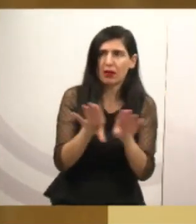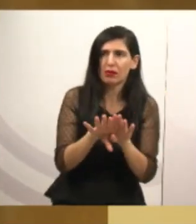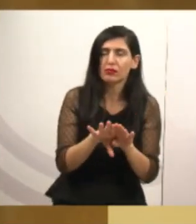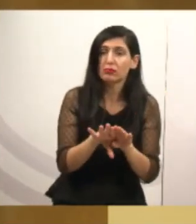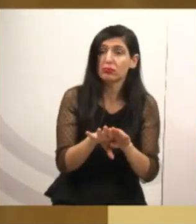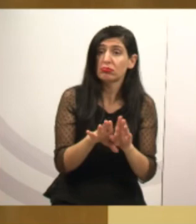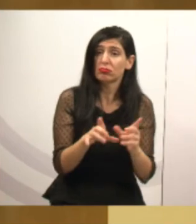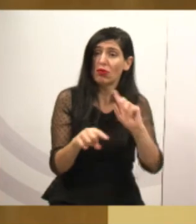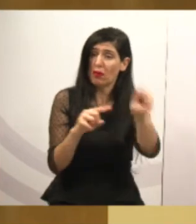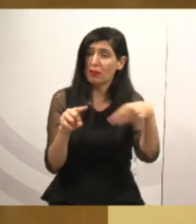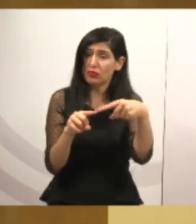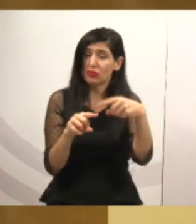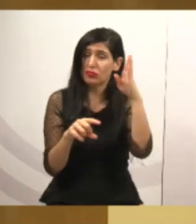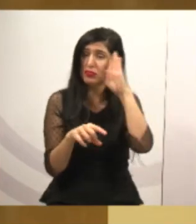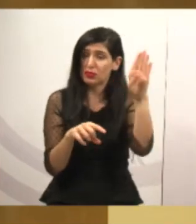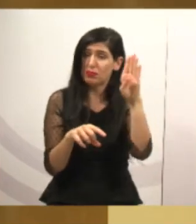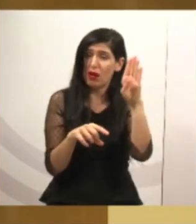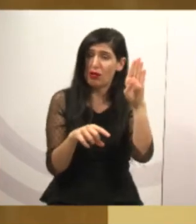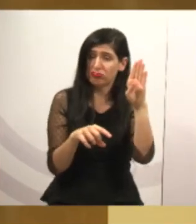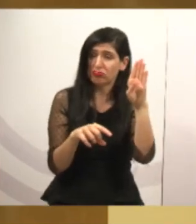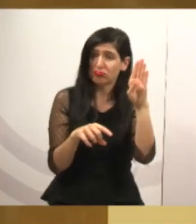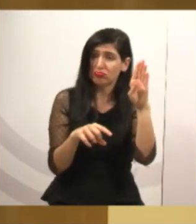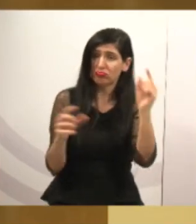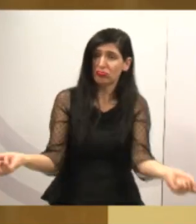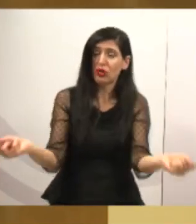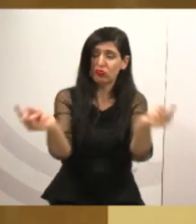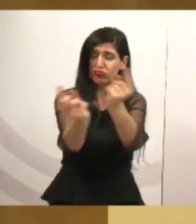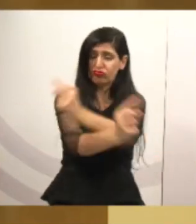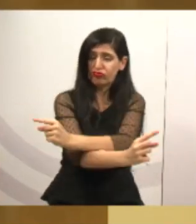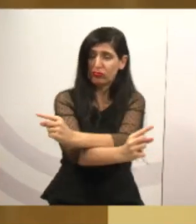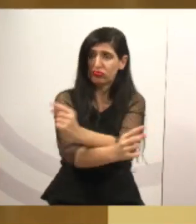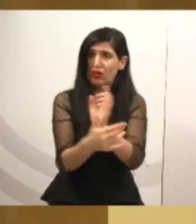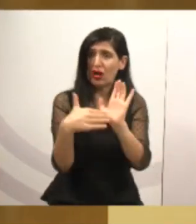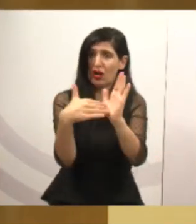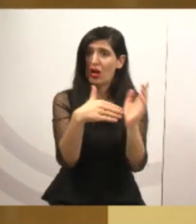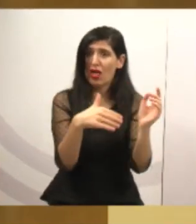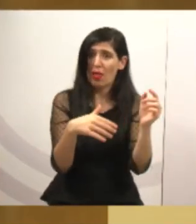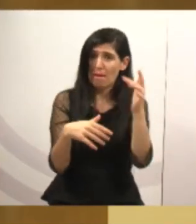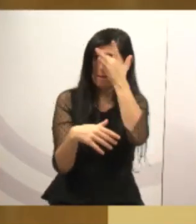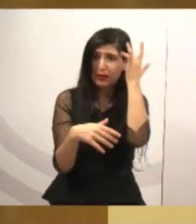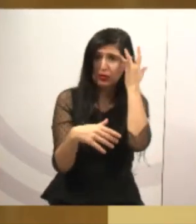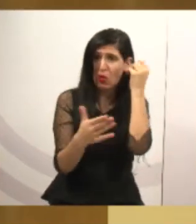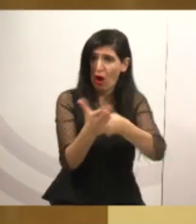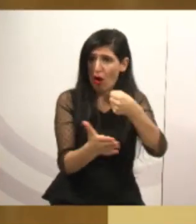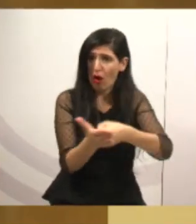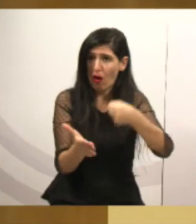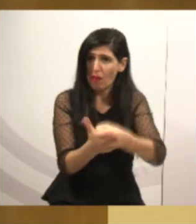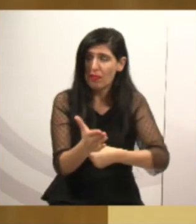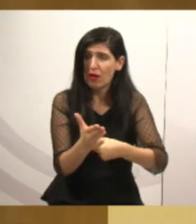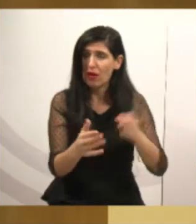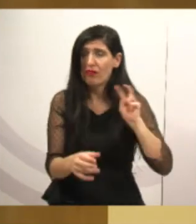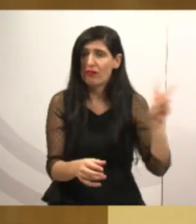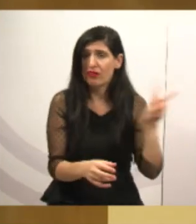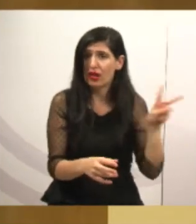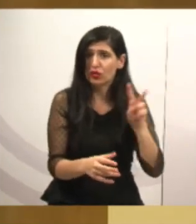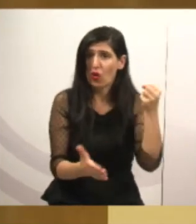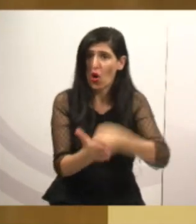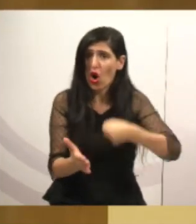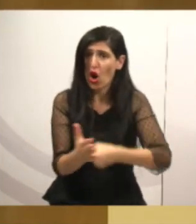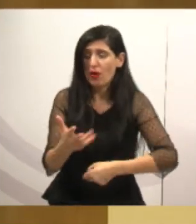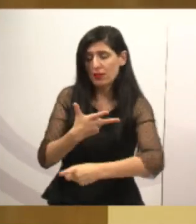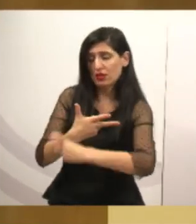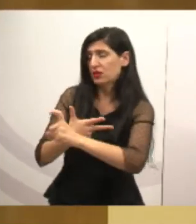para esse. E eu acho que é esse que o nosso papel. Essa é a arte de fazer política, uma política madura, uma política, um compromisso com o povo e com a